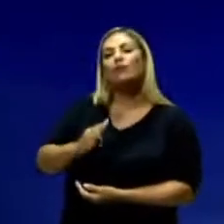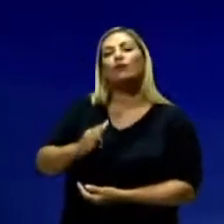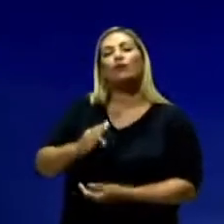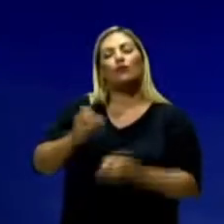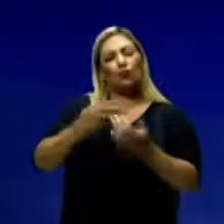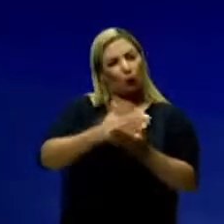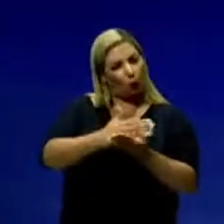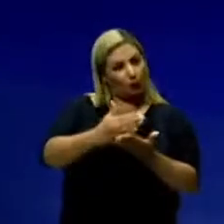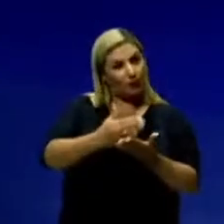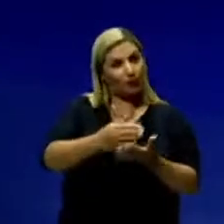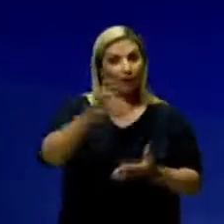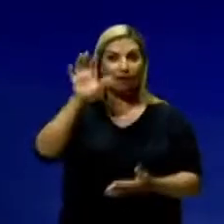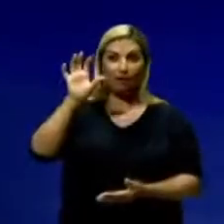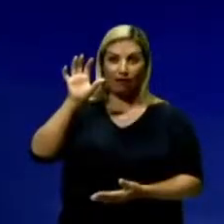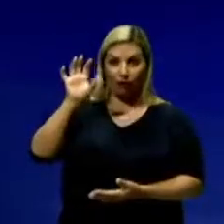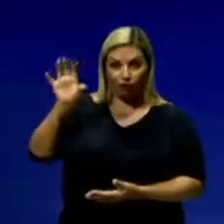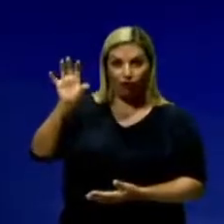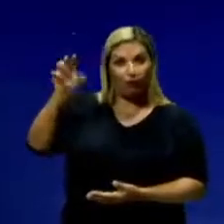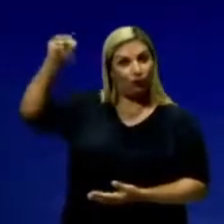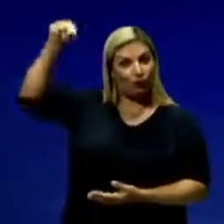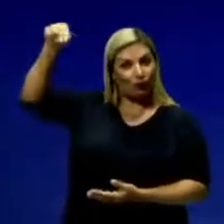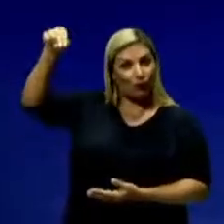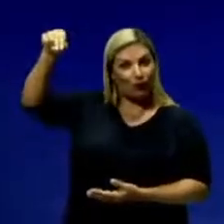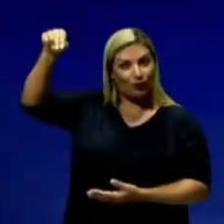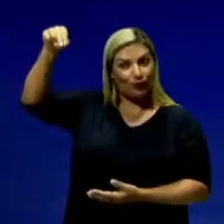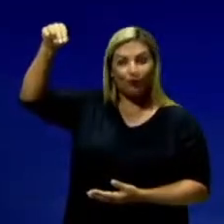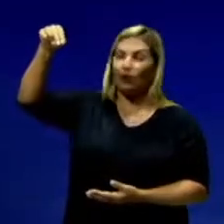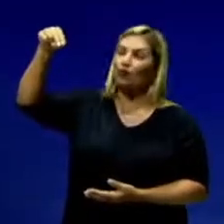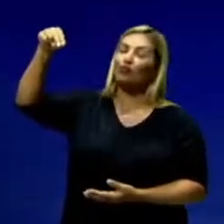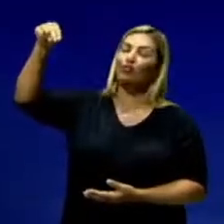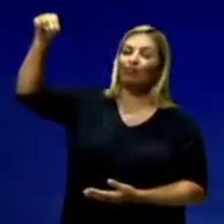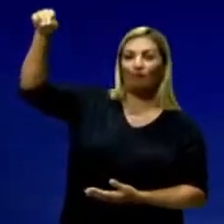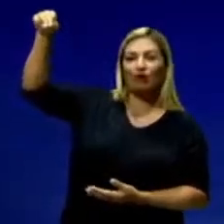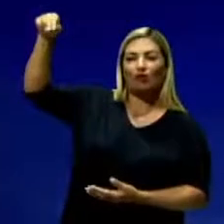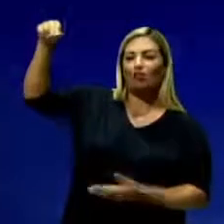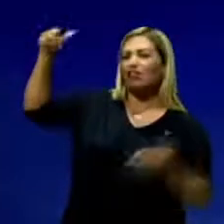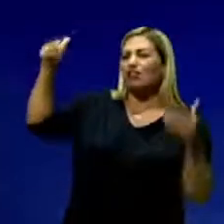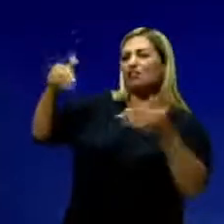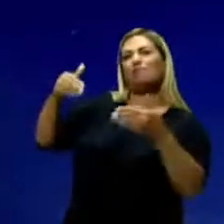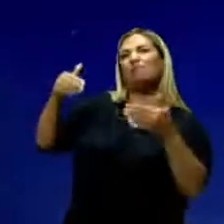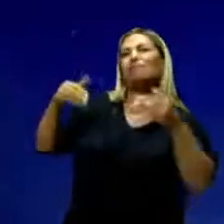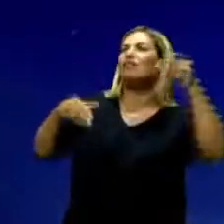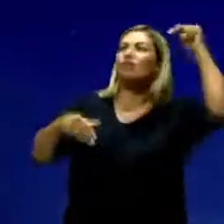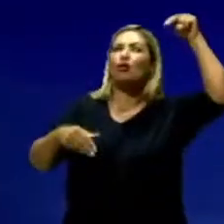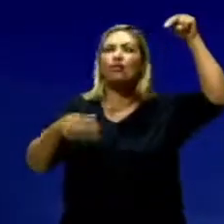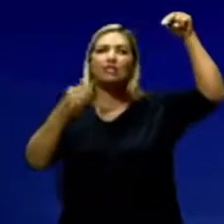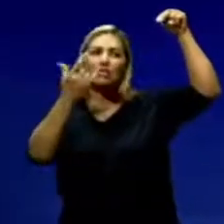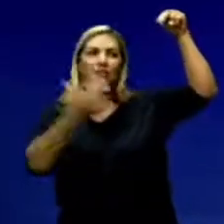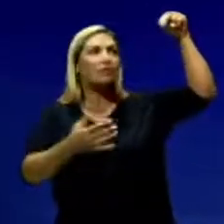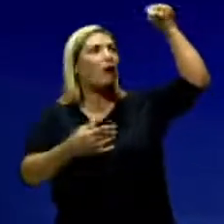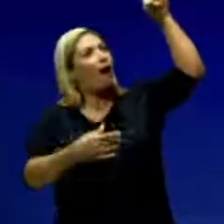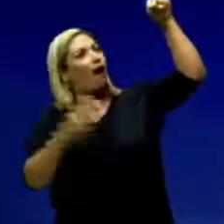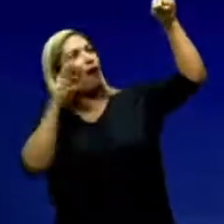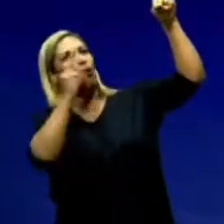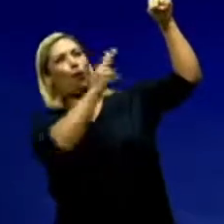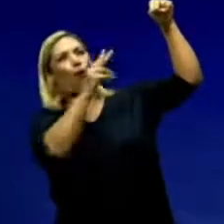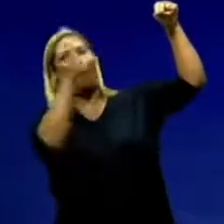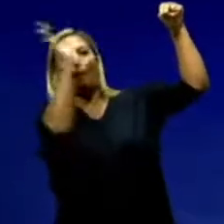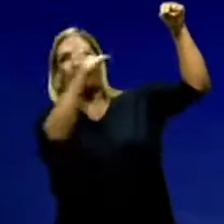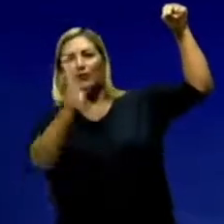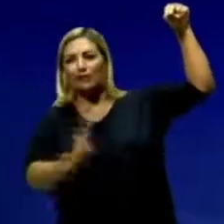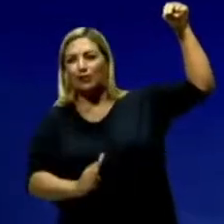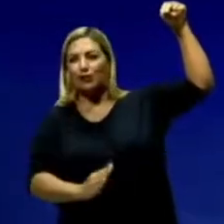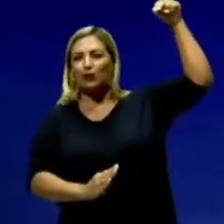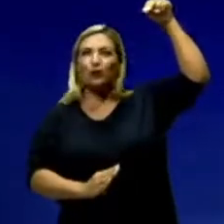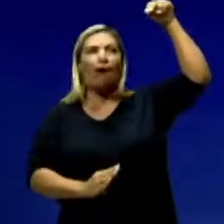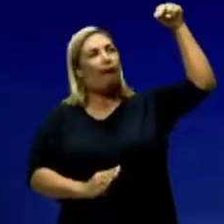Então, eu vou começar pela região norte, não é nada específico, a gente só olhou no mapa e decidiu vir